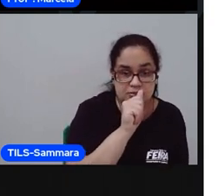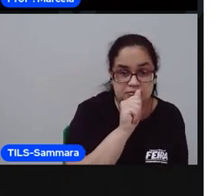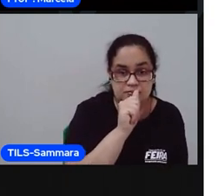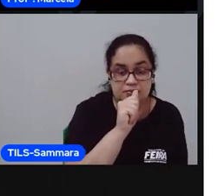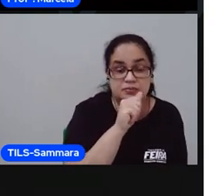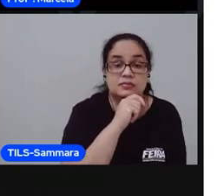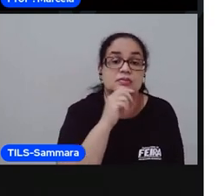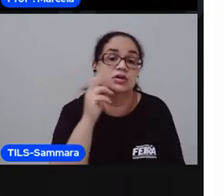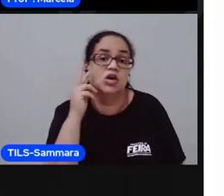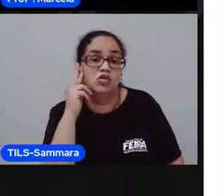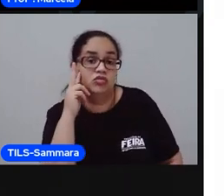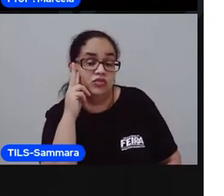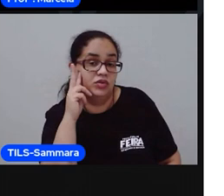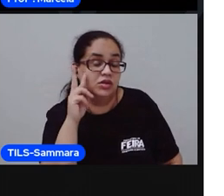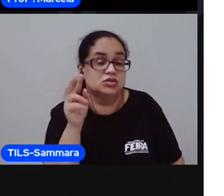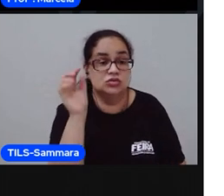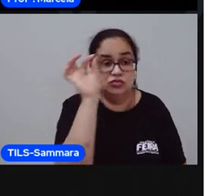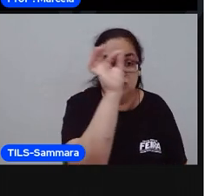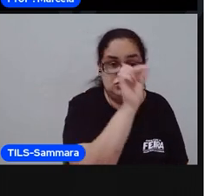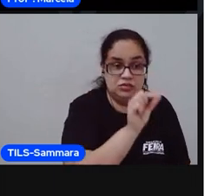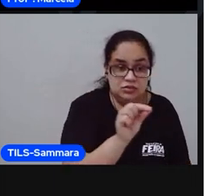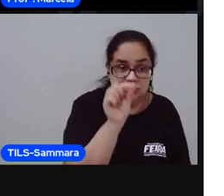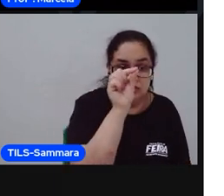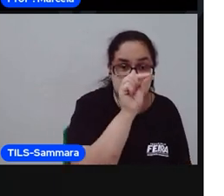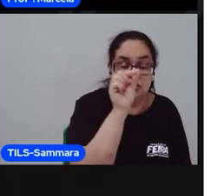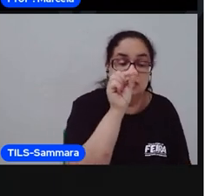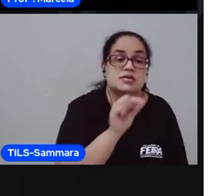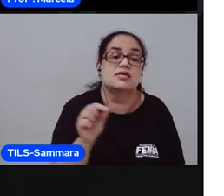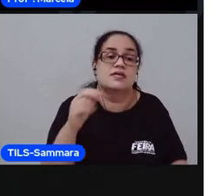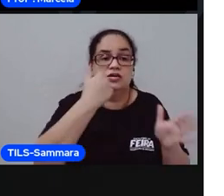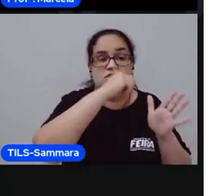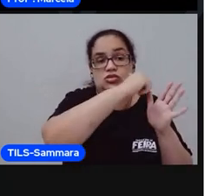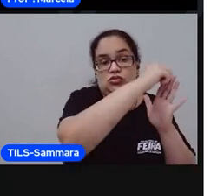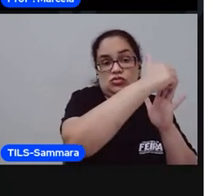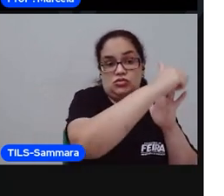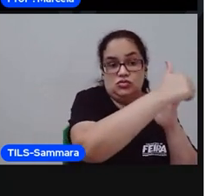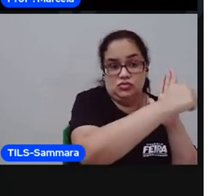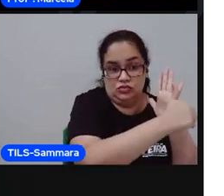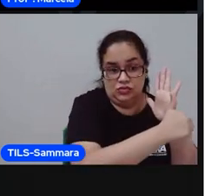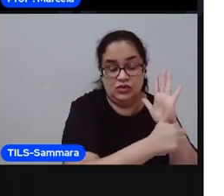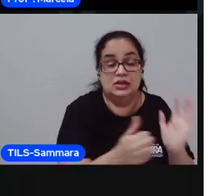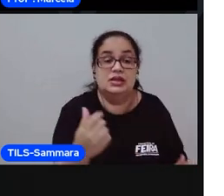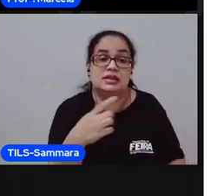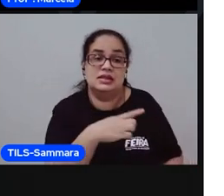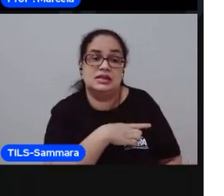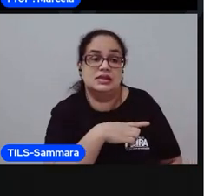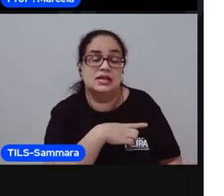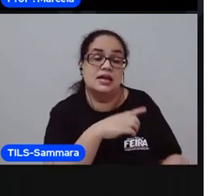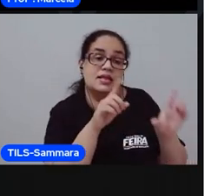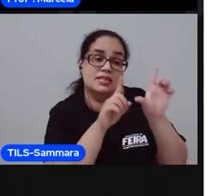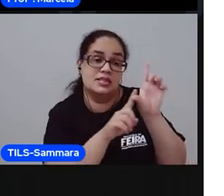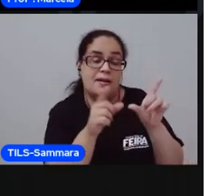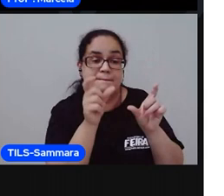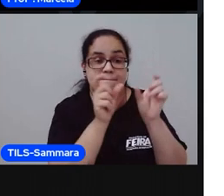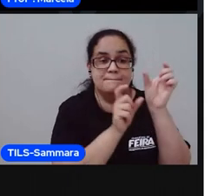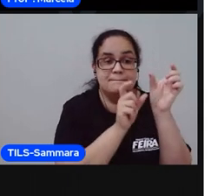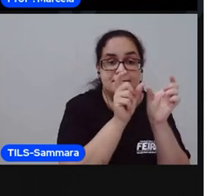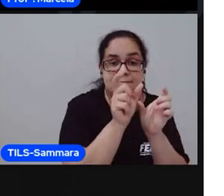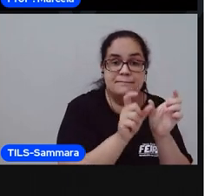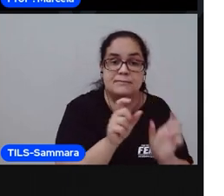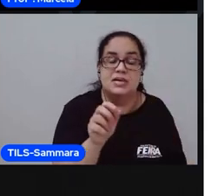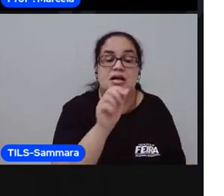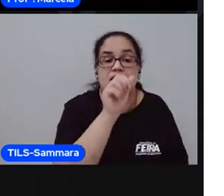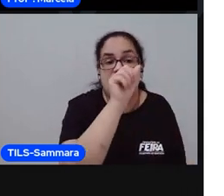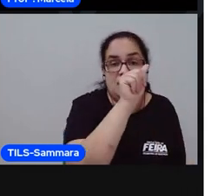Viu que eu já circulei aqui as vogais que tem nessa palavra? Ó, a vogal